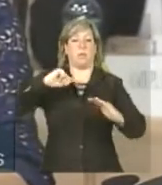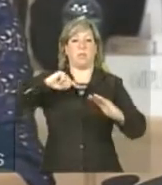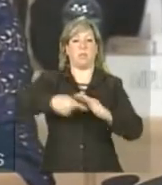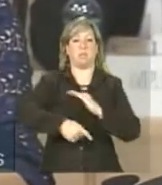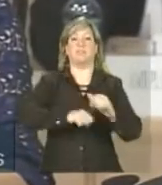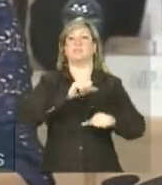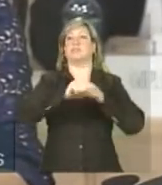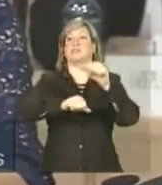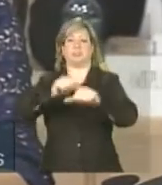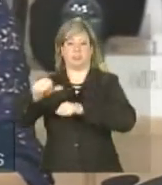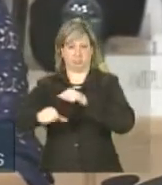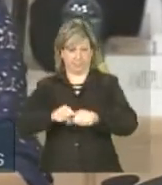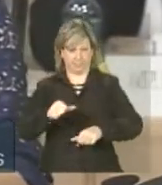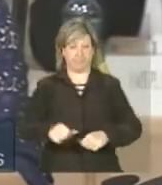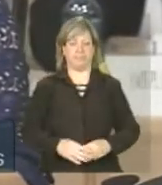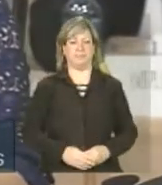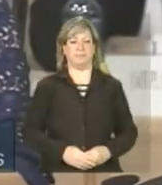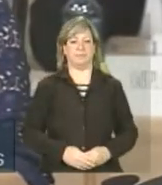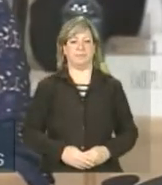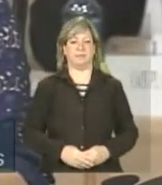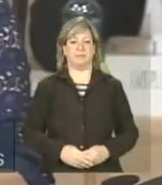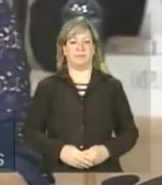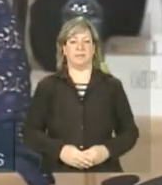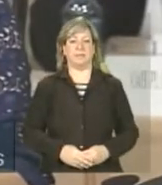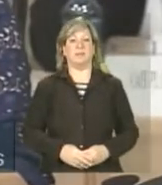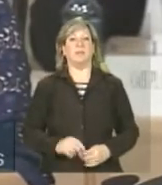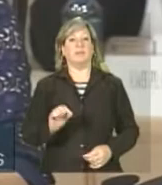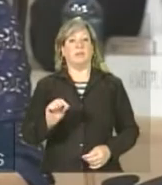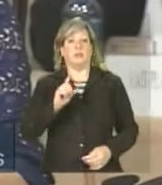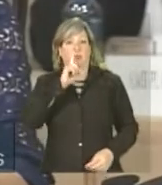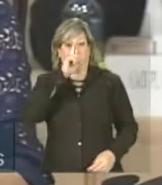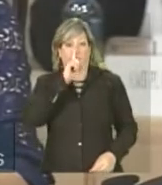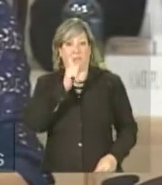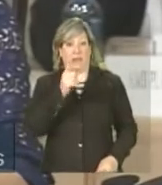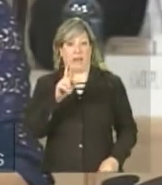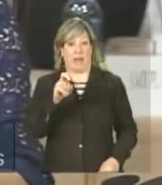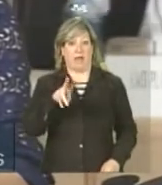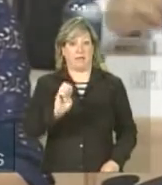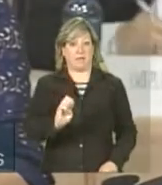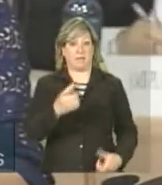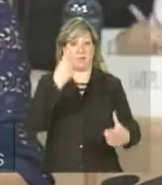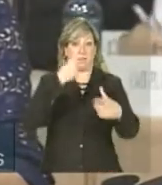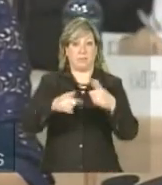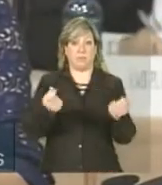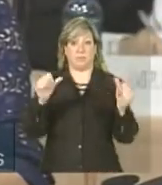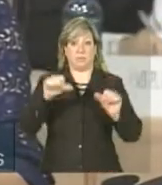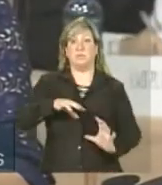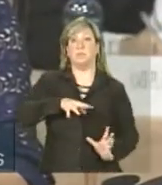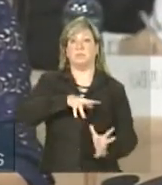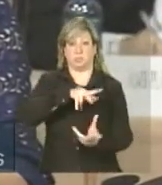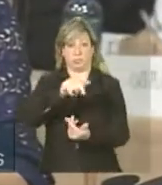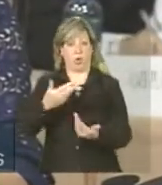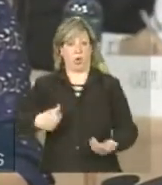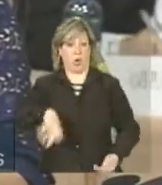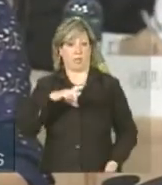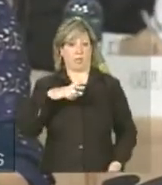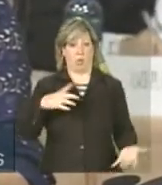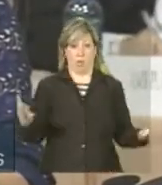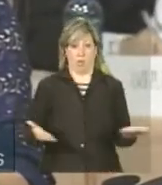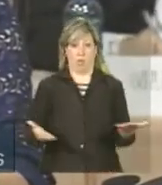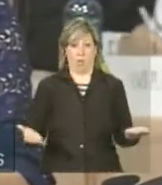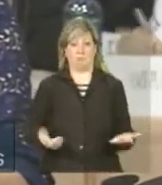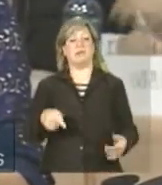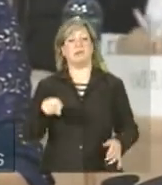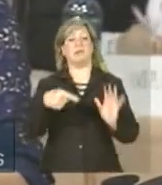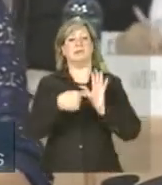transformação. A grave crise financeira que hoje vivemos expõe a